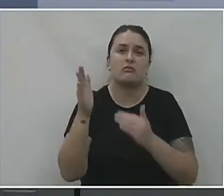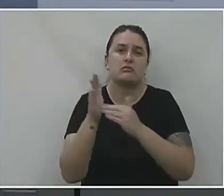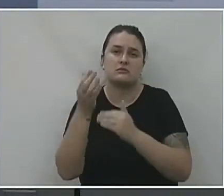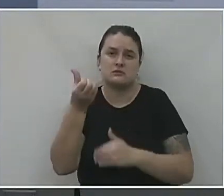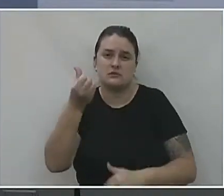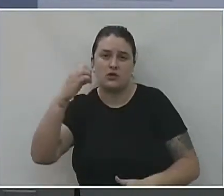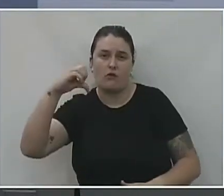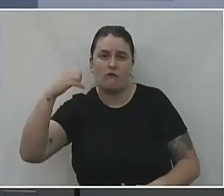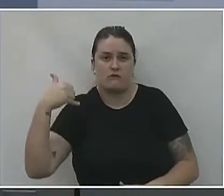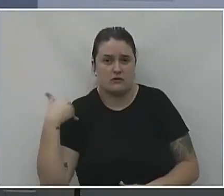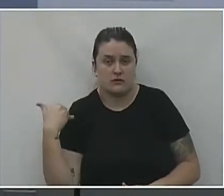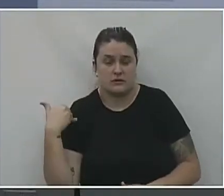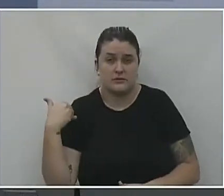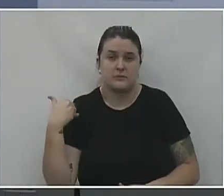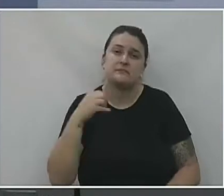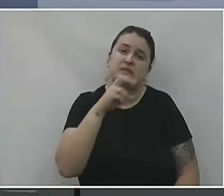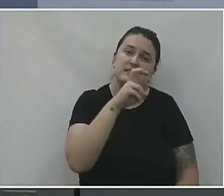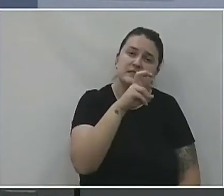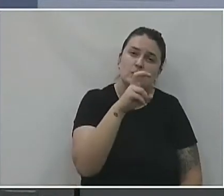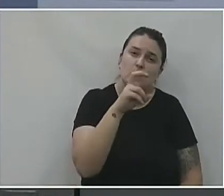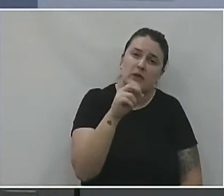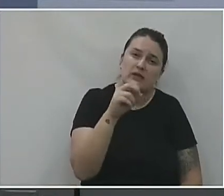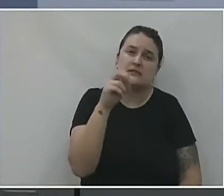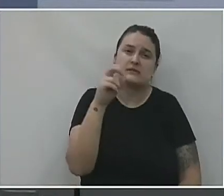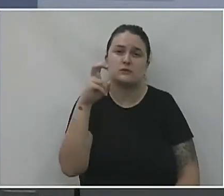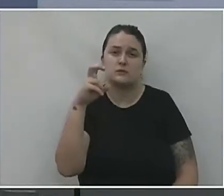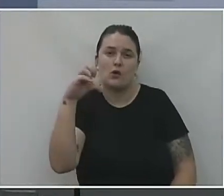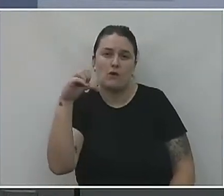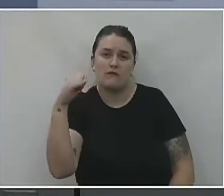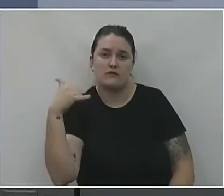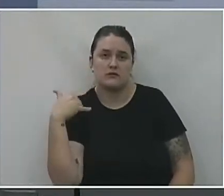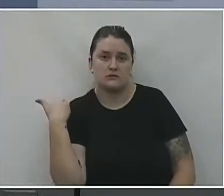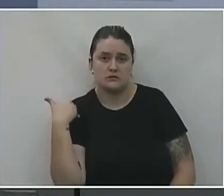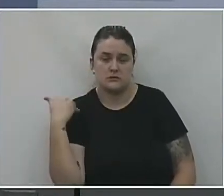e 50 a 59 anos.